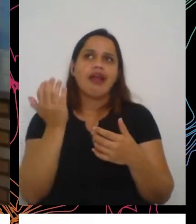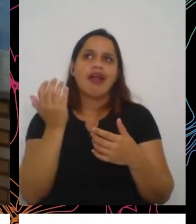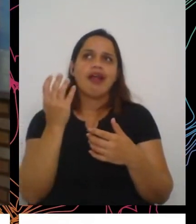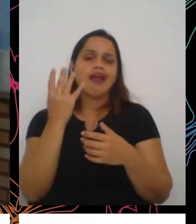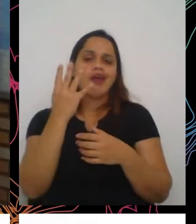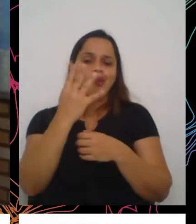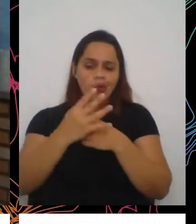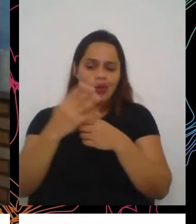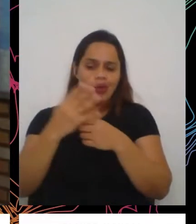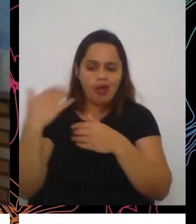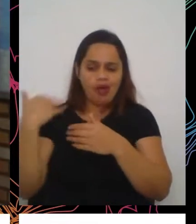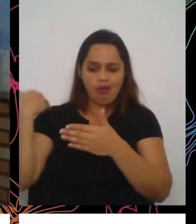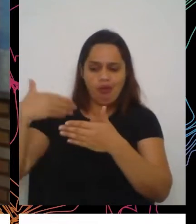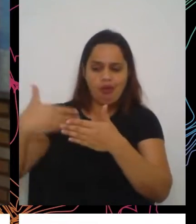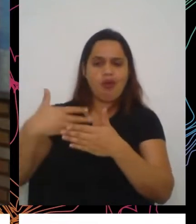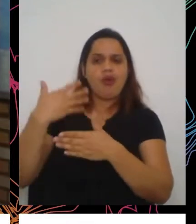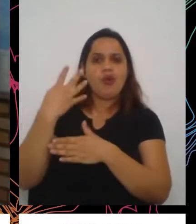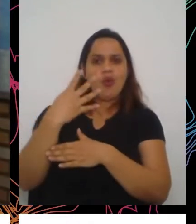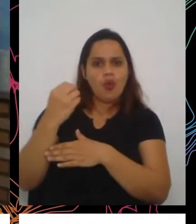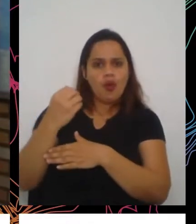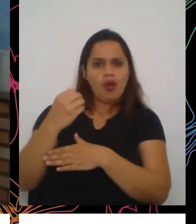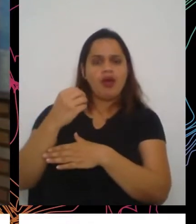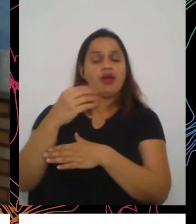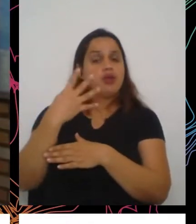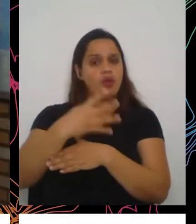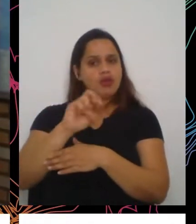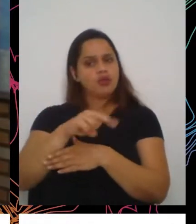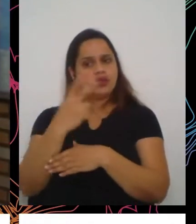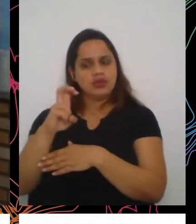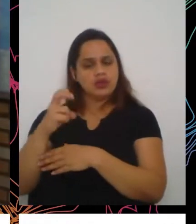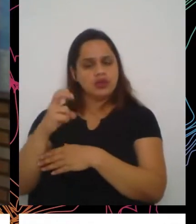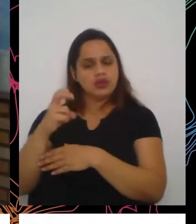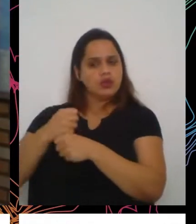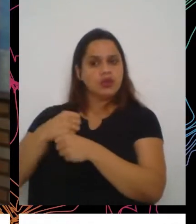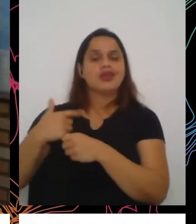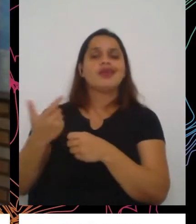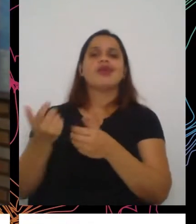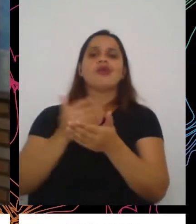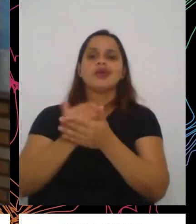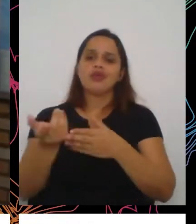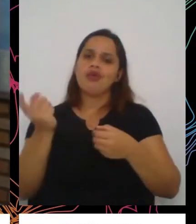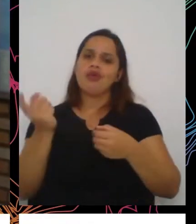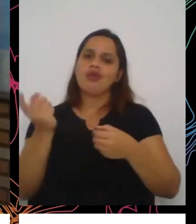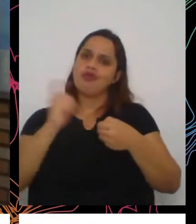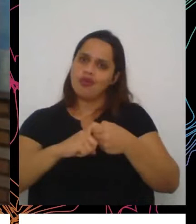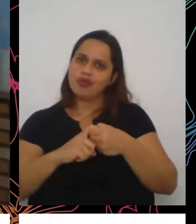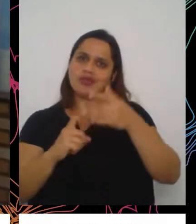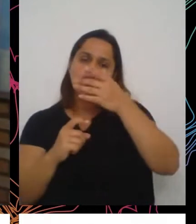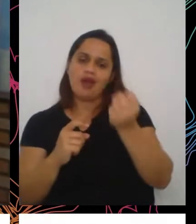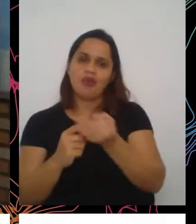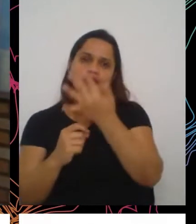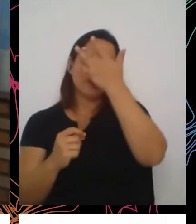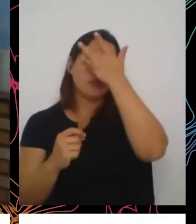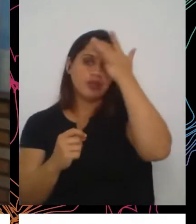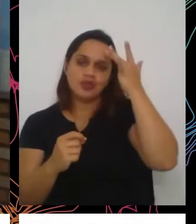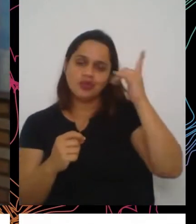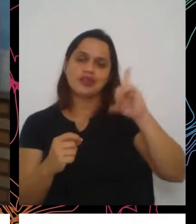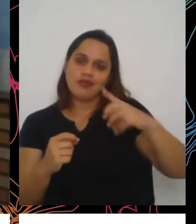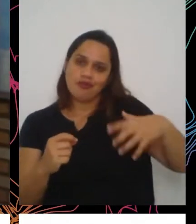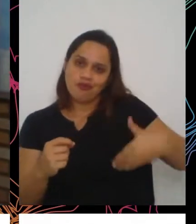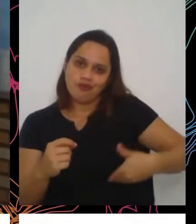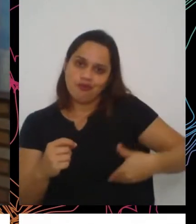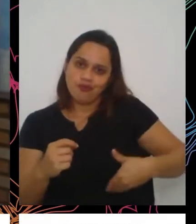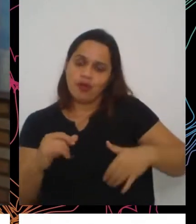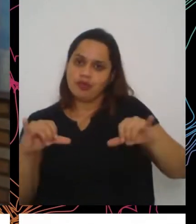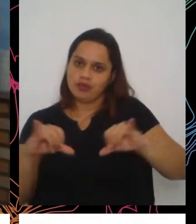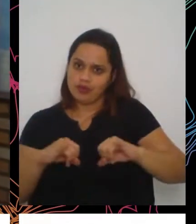a estancar essa diminuição e voltar a subir o número de pessoas nessa situação. Por que que isso